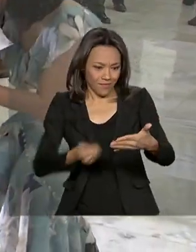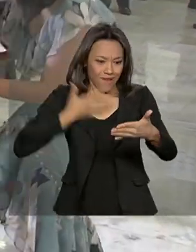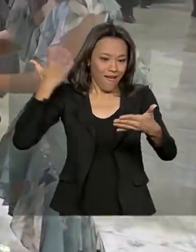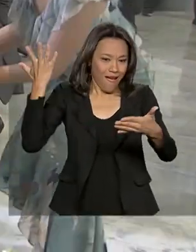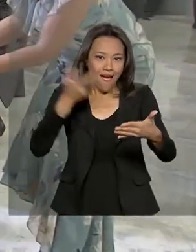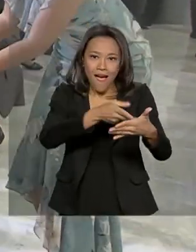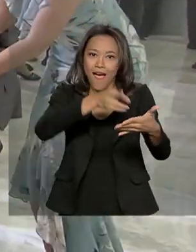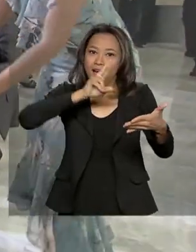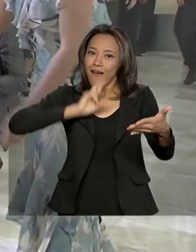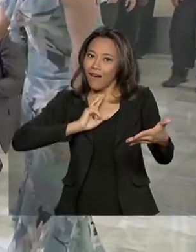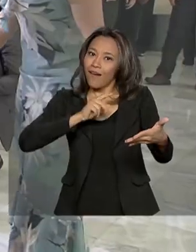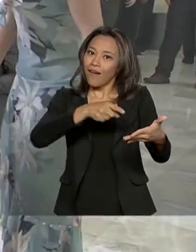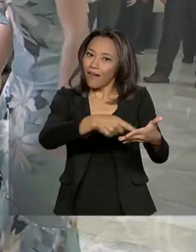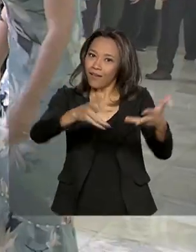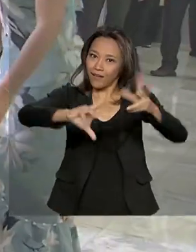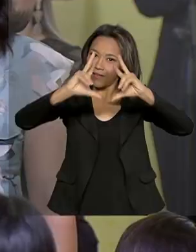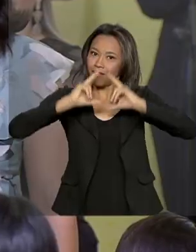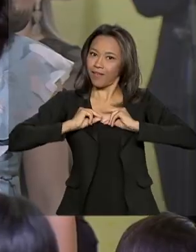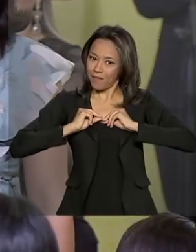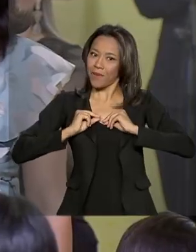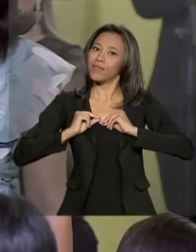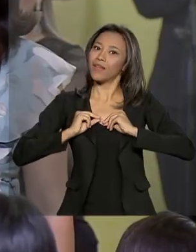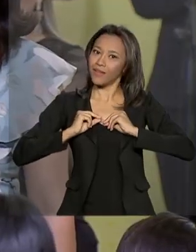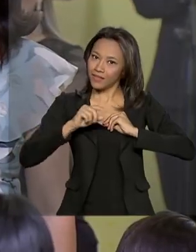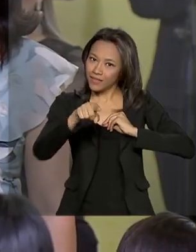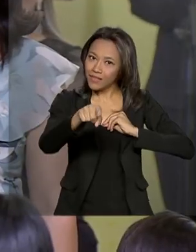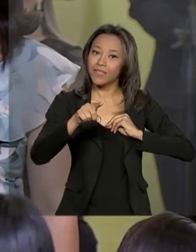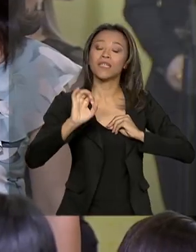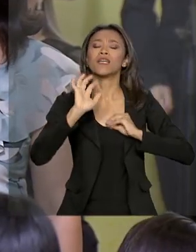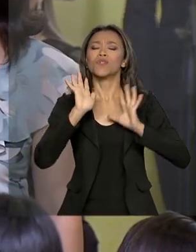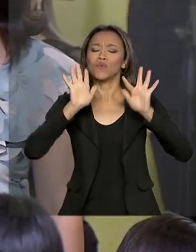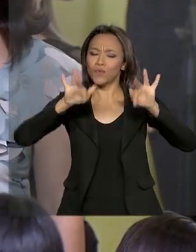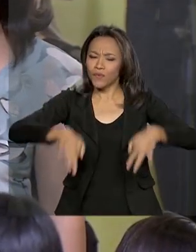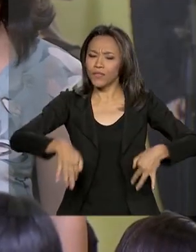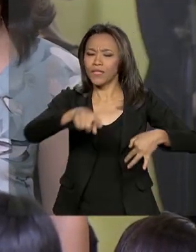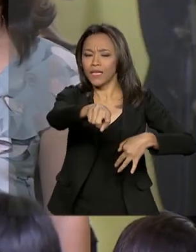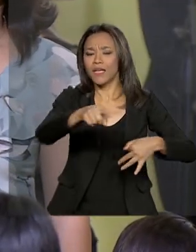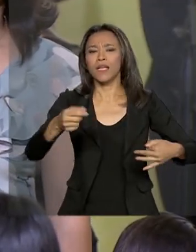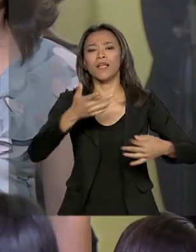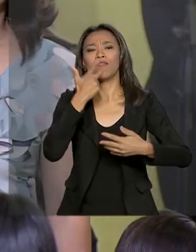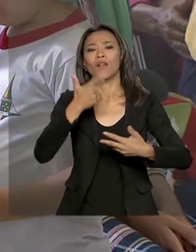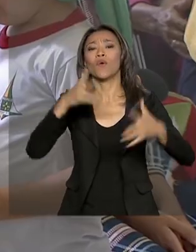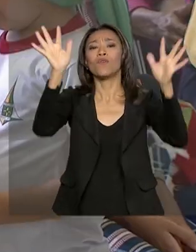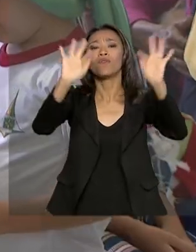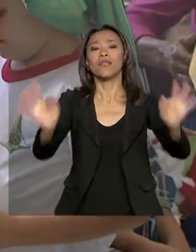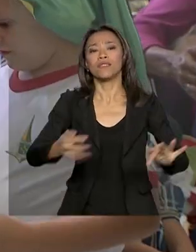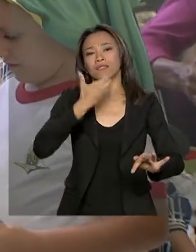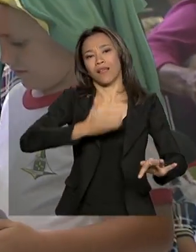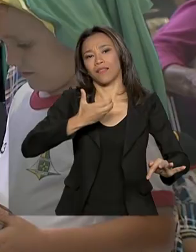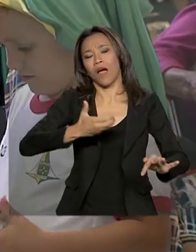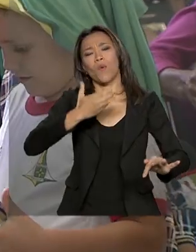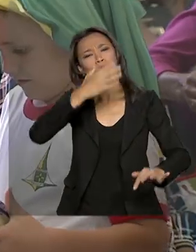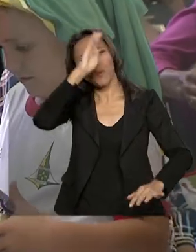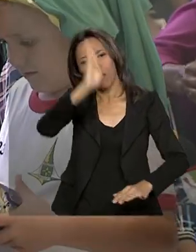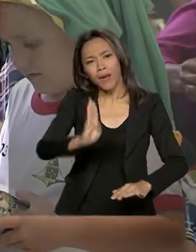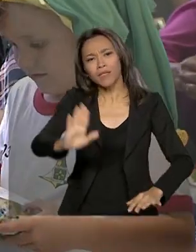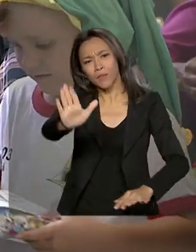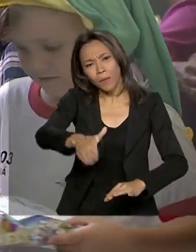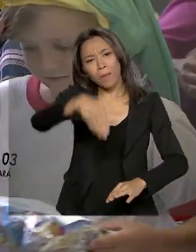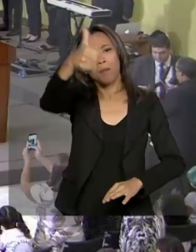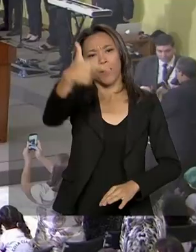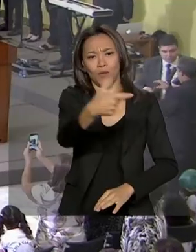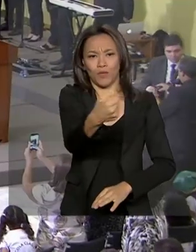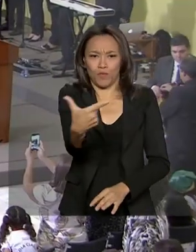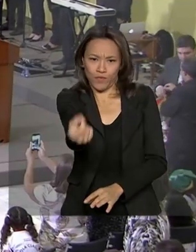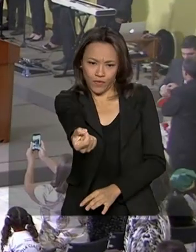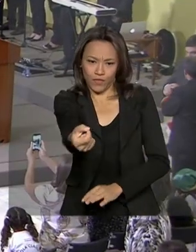atendidos e foram presenteadas. Ao final, Jair Bolsonaro desejou um Feliz Natal e um Brasil melhor em 2020.